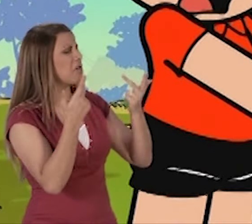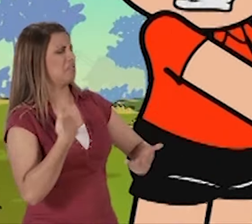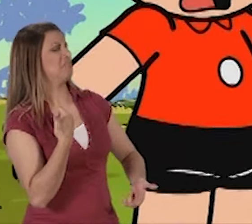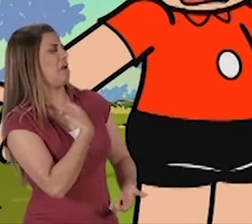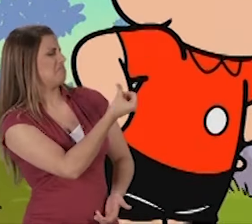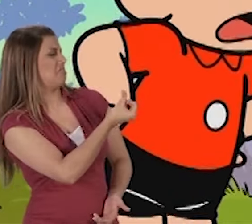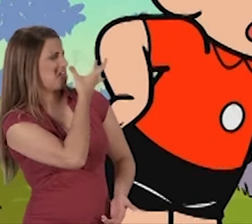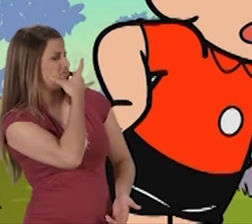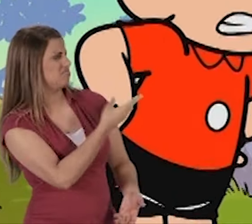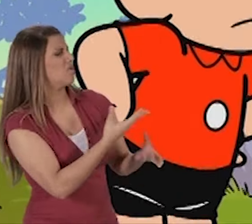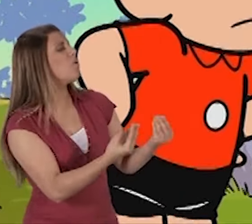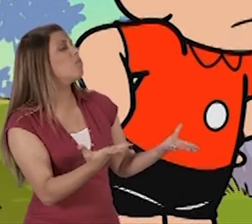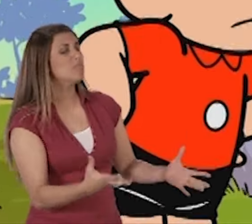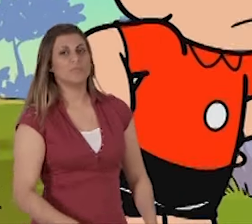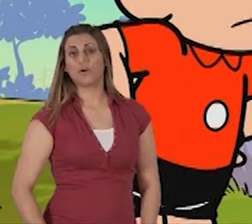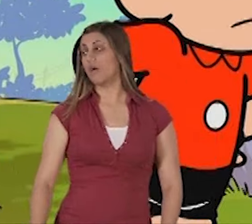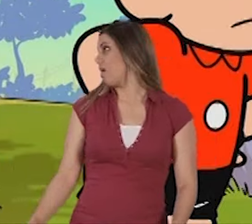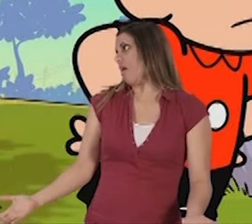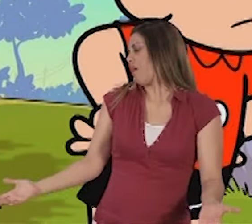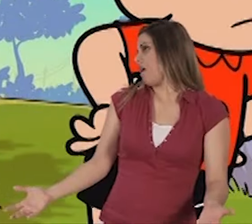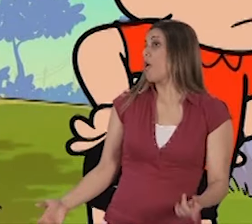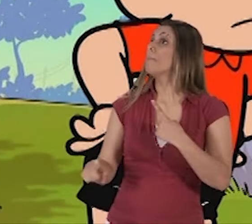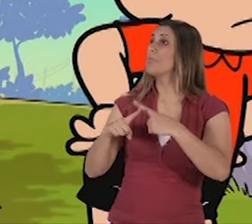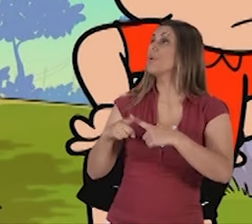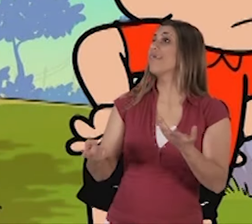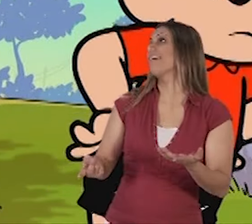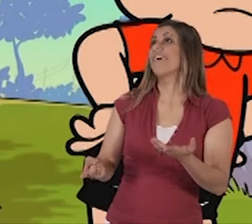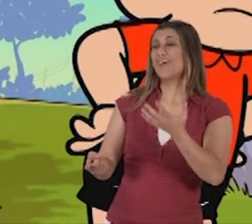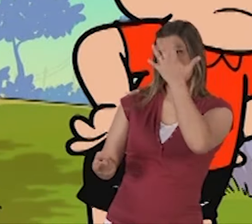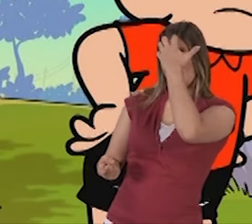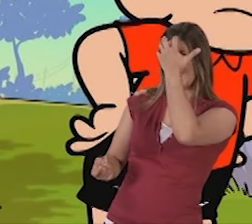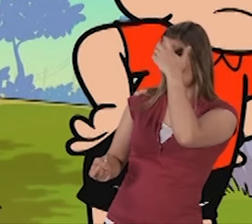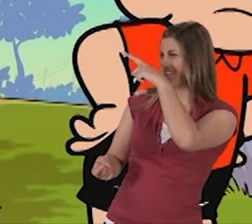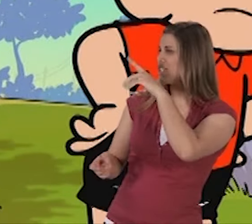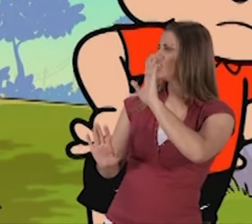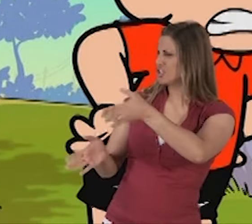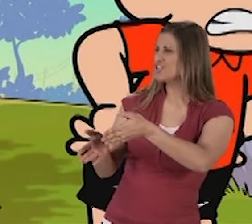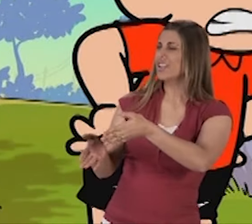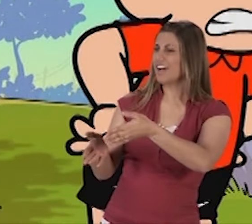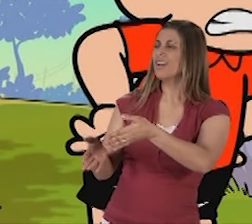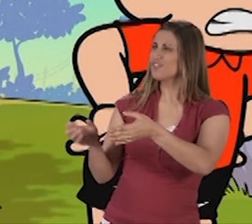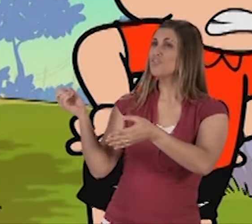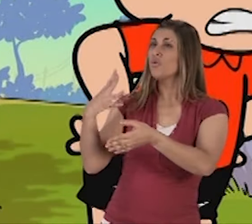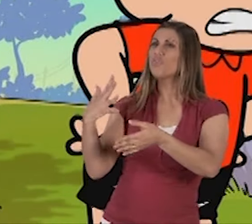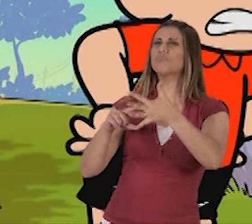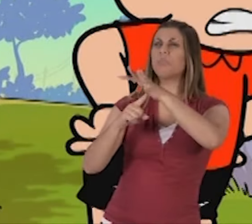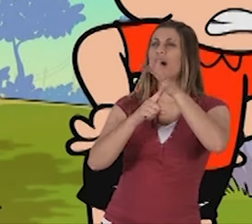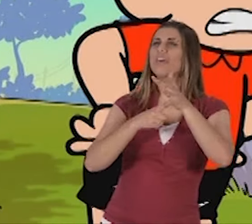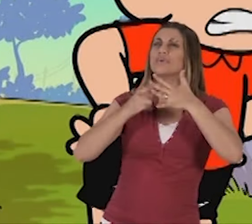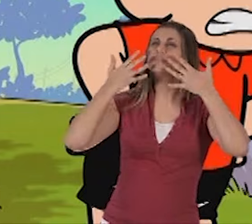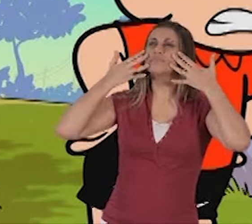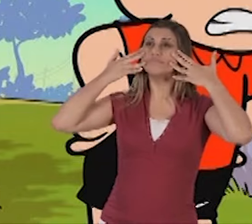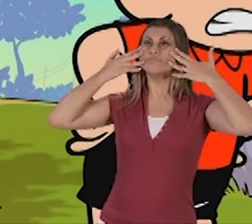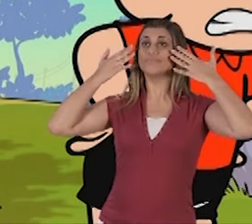cara de seis anos, hein? Ah, que o franjinha do futuro, aquele mais evoluído, ele inventou uma máquina rejuvene... Uma